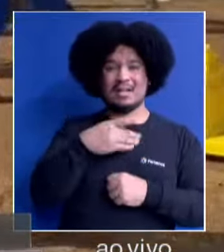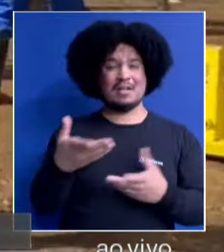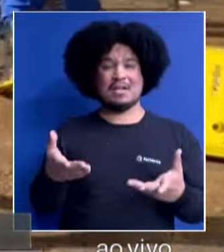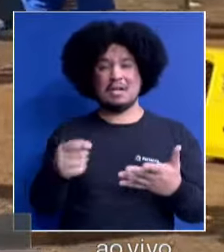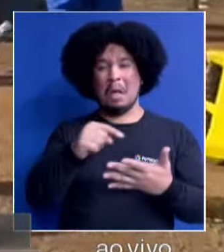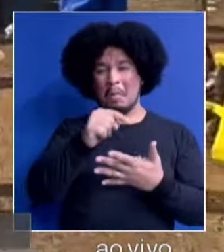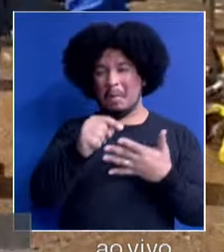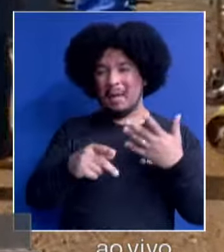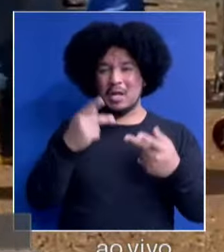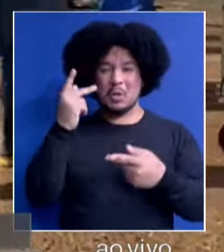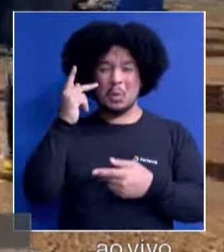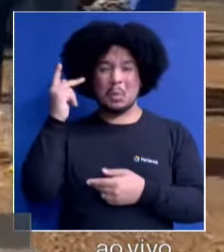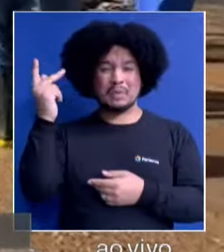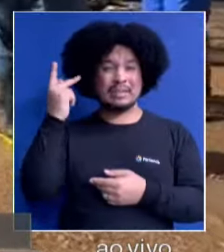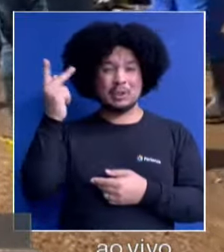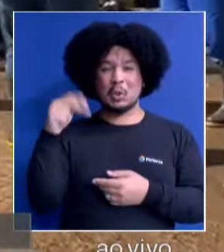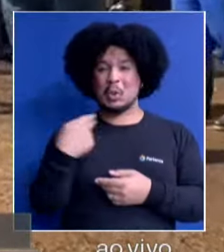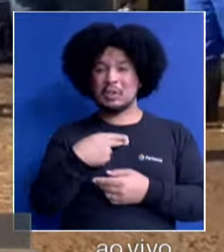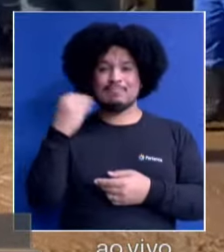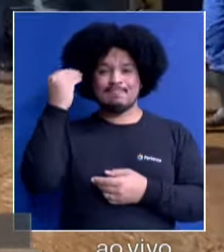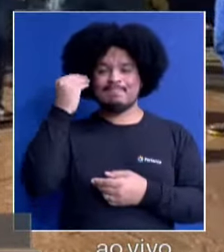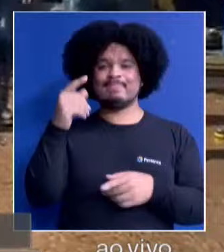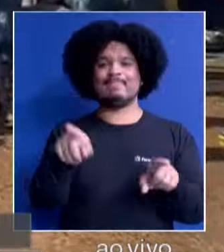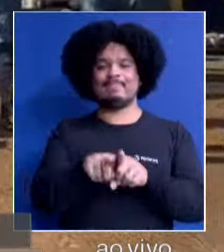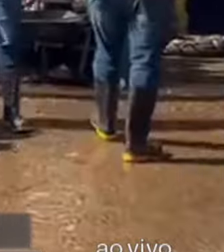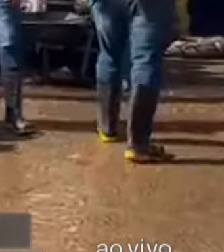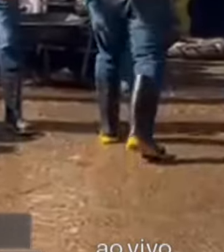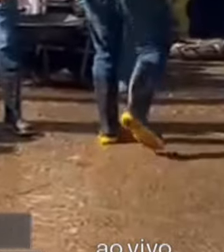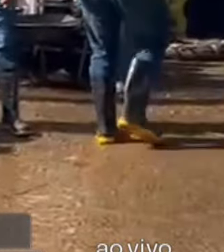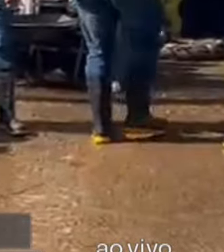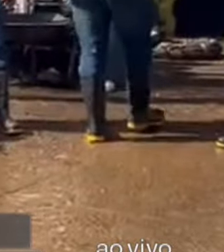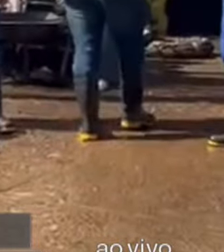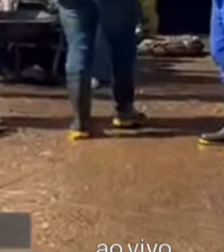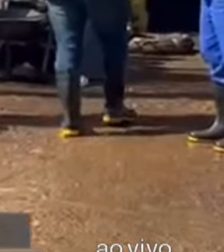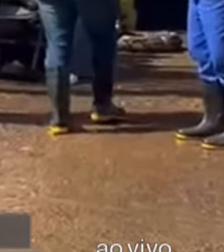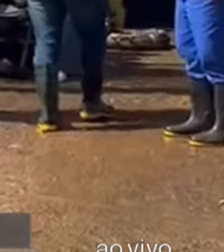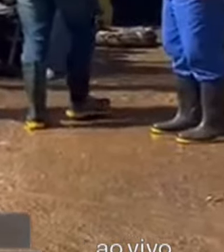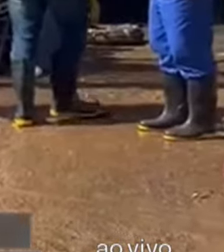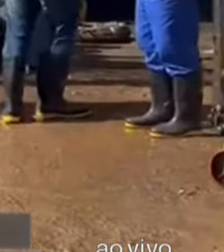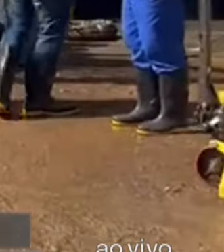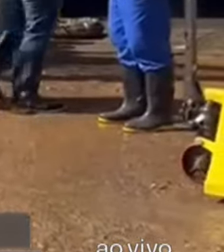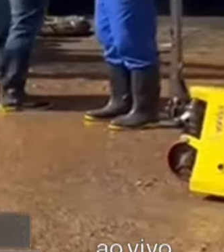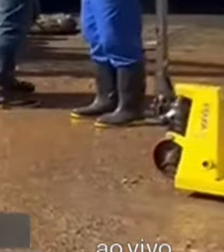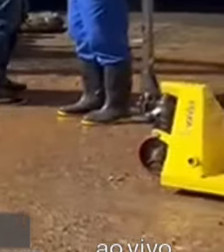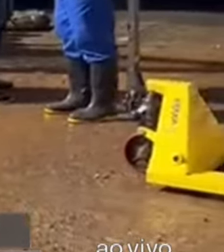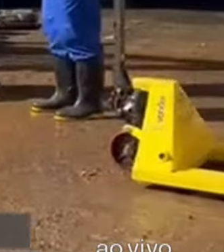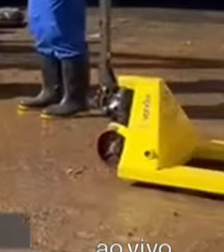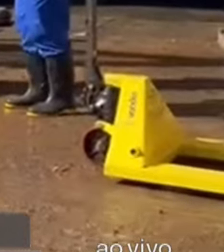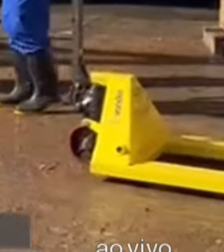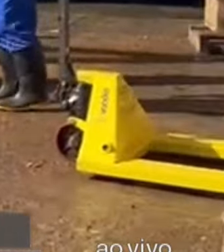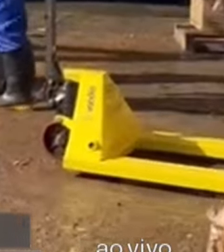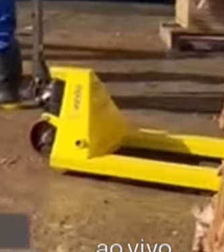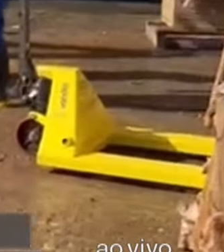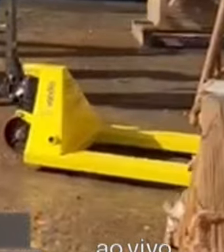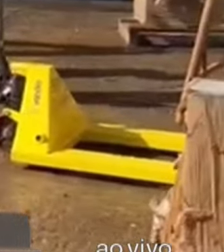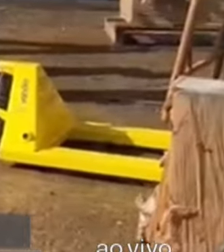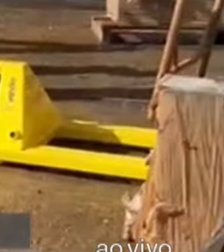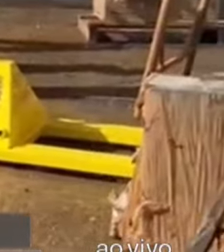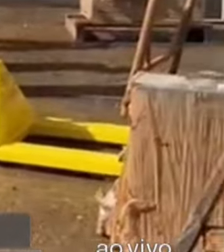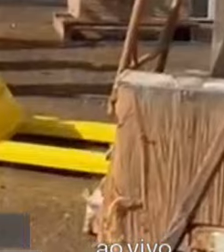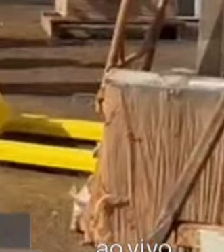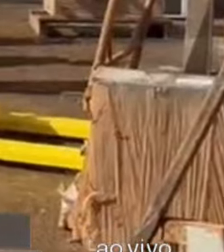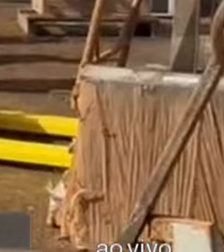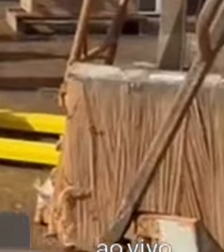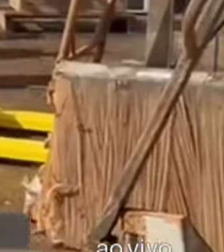são essas histórias que a gente está vivendo também aqui, né, Mota? Oi, pode falar. Desculpa te interromper mais uma vez. Seu Paulo